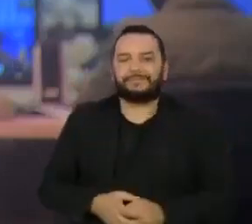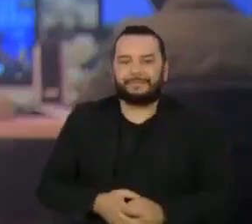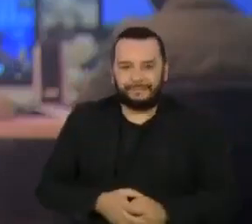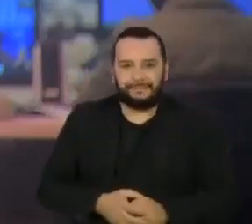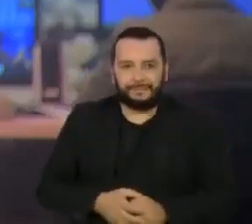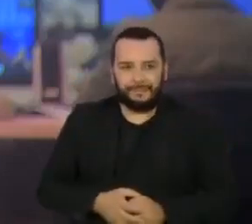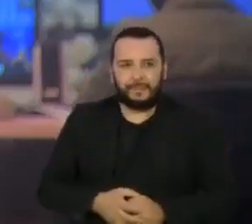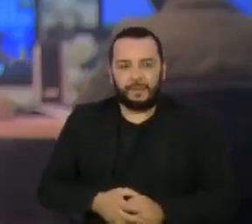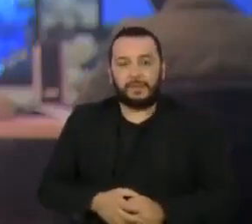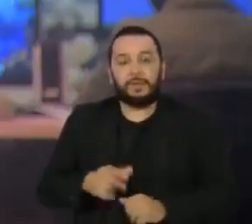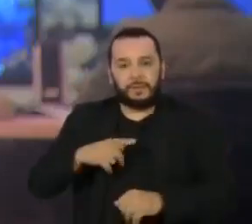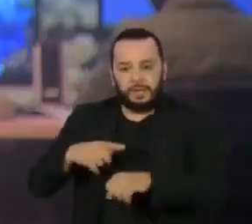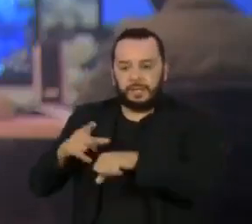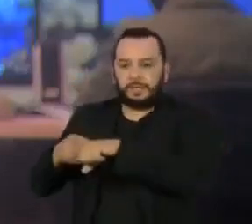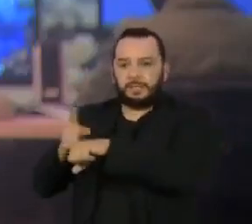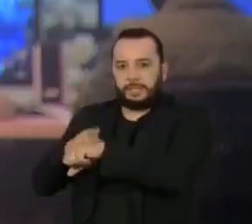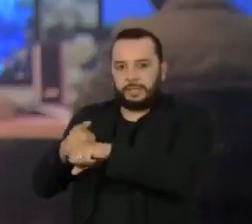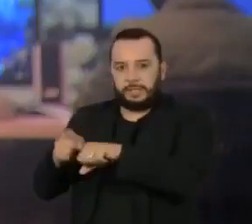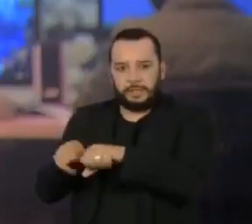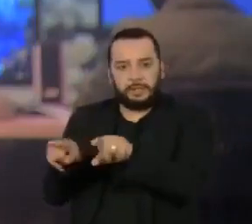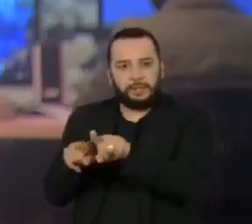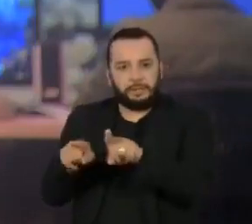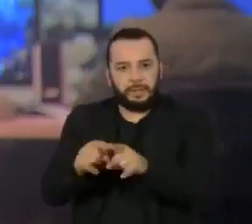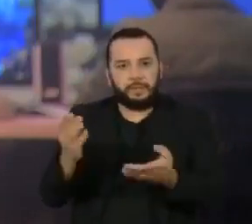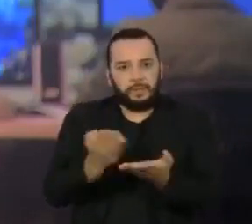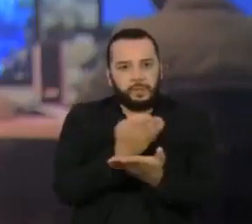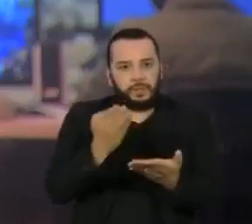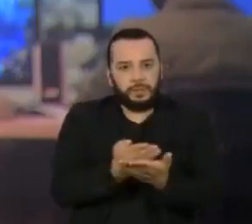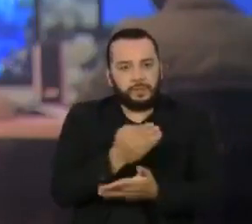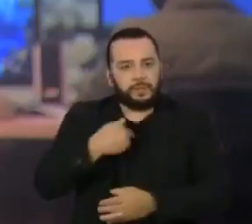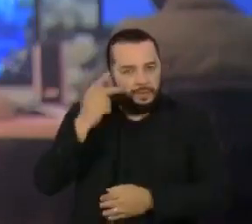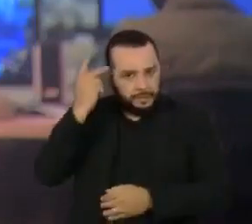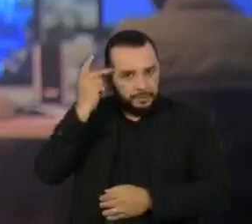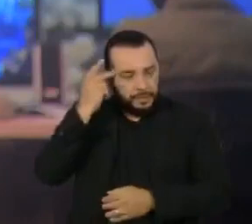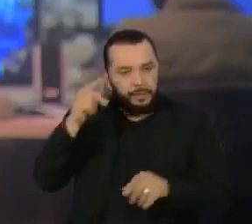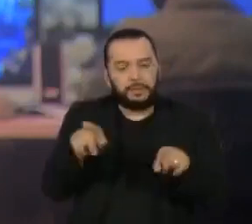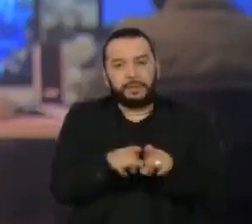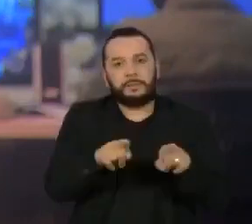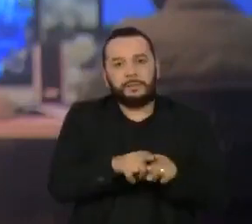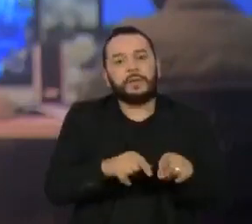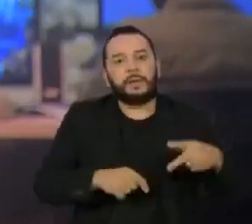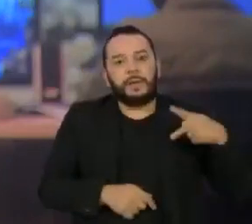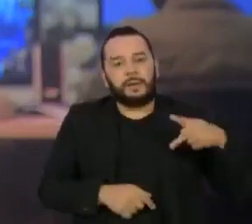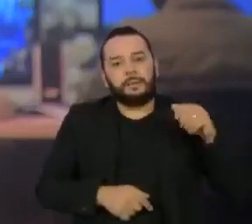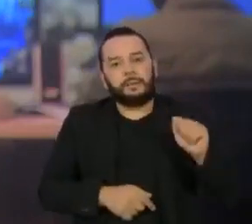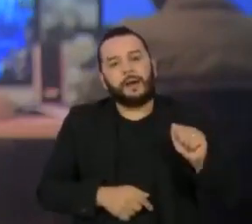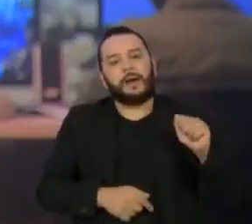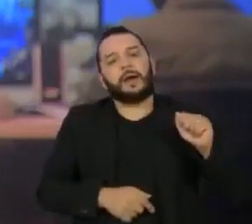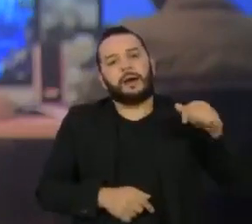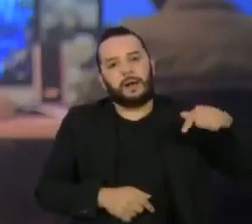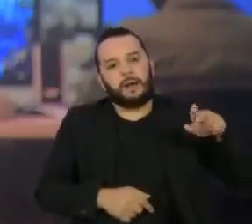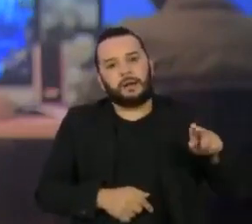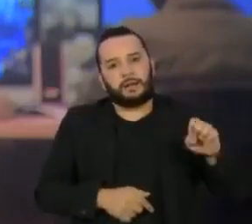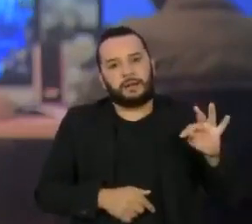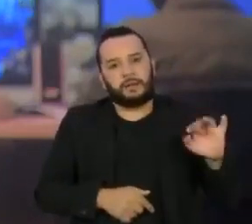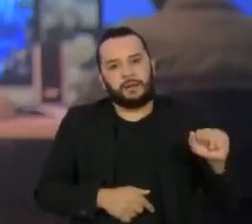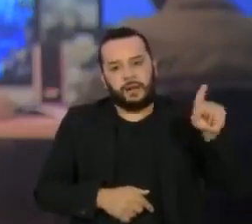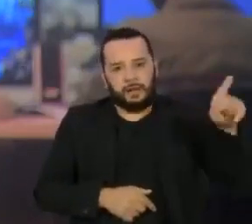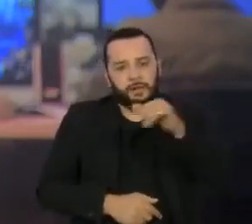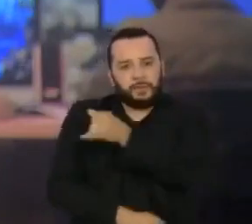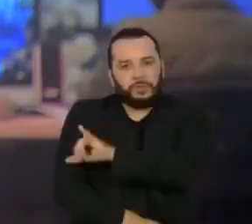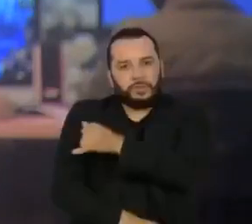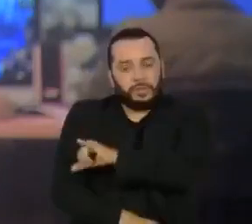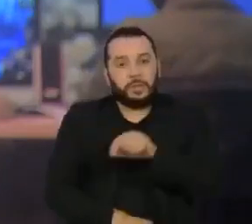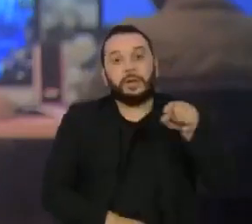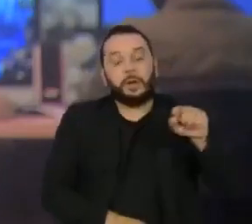Depois de Serrana e Botucatu, em São Paulo, e Paquetá, no Rio de Janeiro, agora uma comunidade da capital fluminense